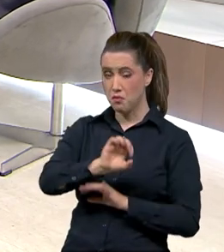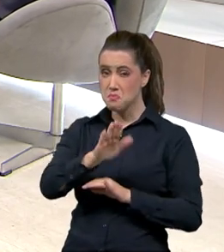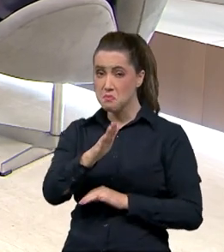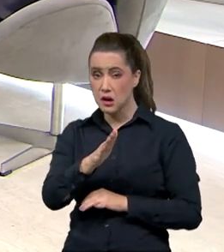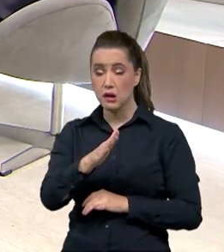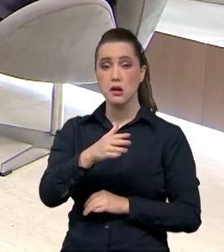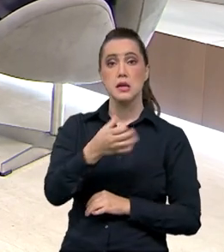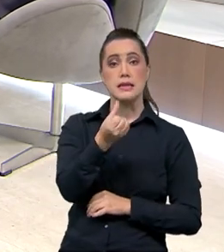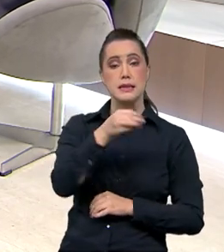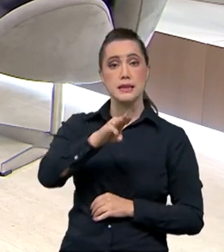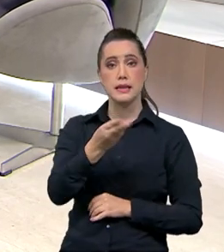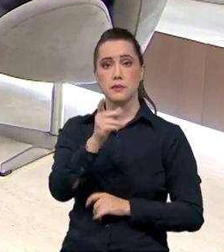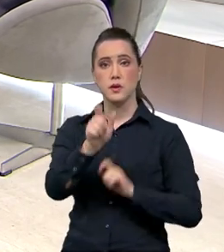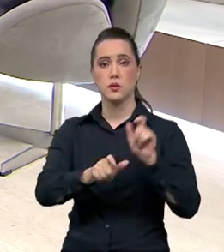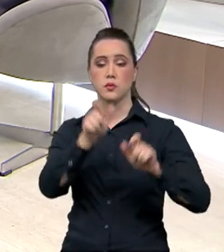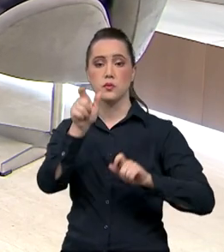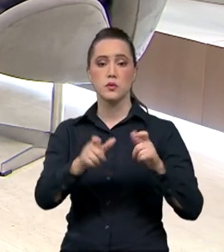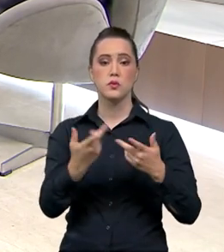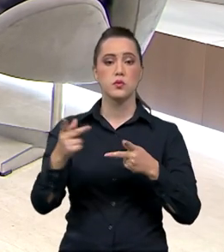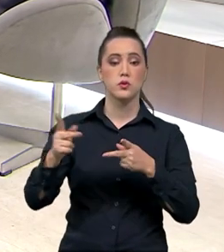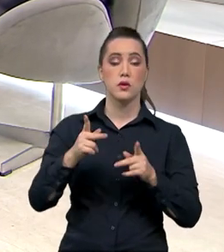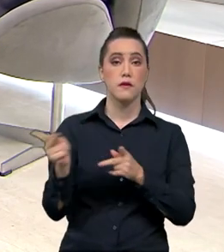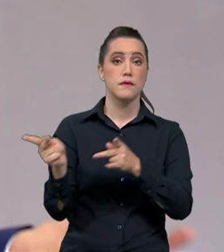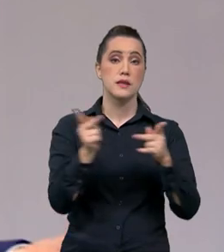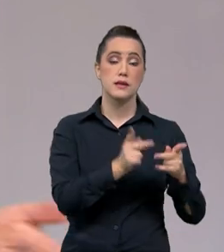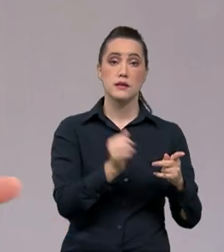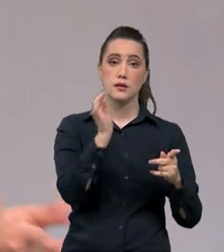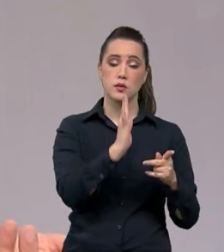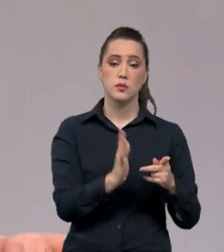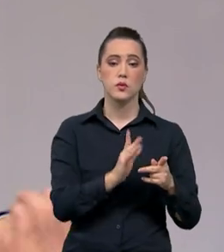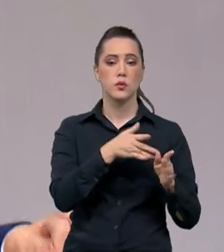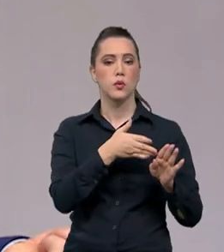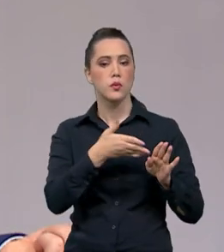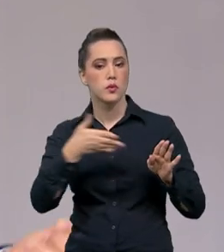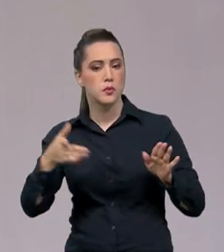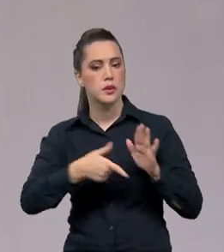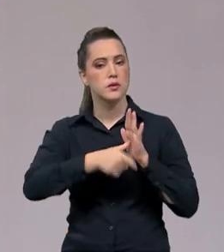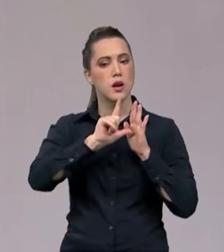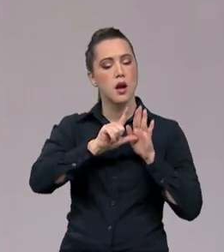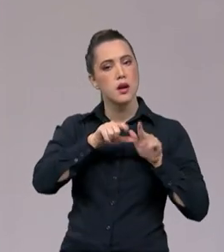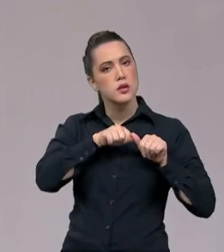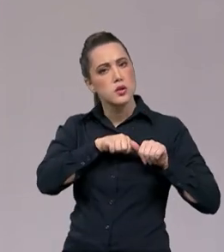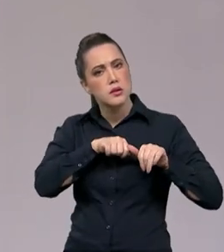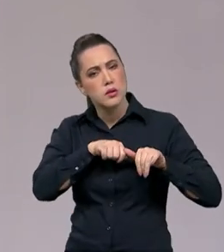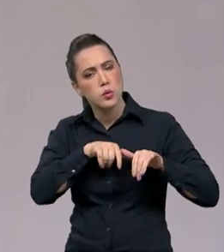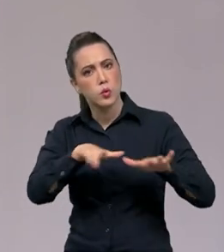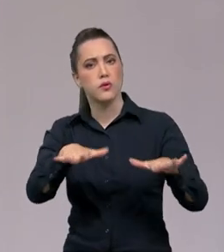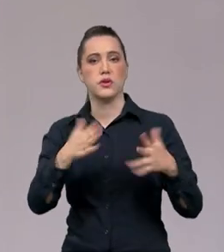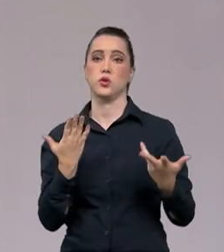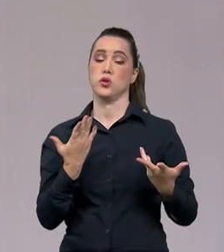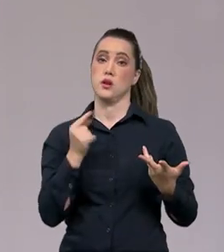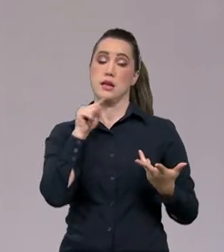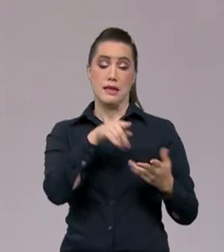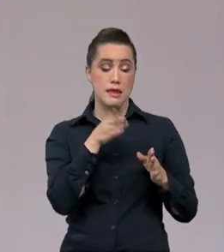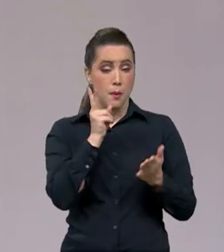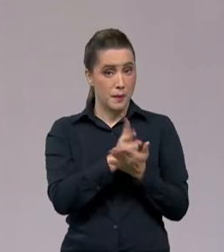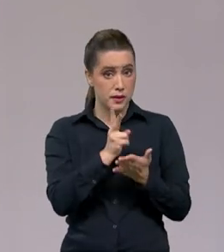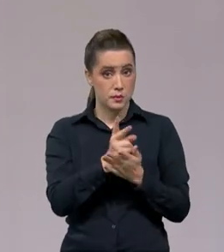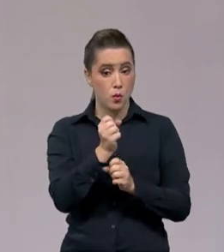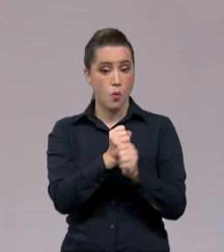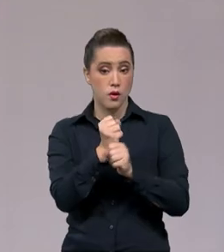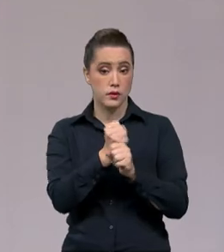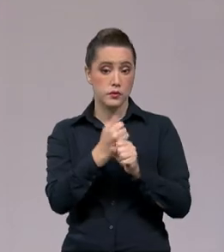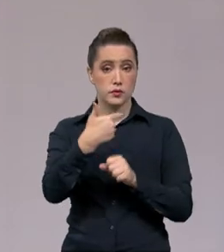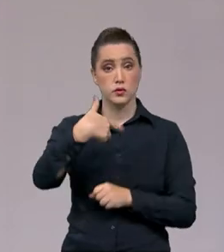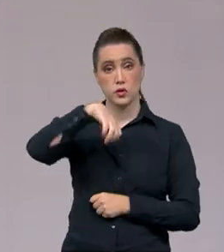cerca de 6 milhões de visitantes. Foi no período pré-pandemia. Nesse mesmo ano, só